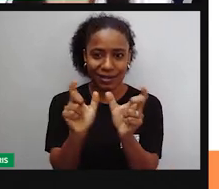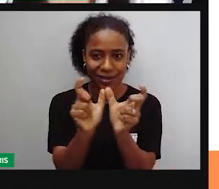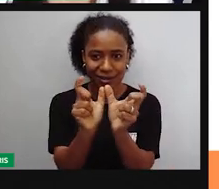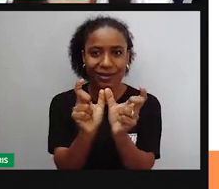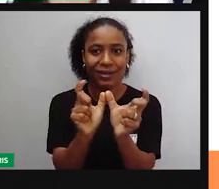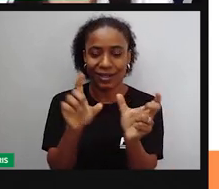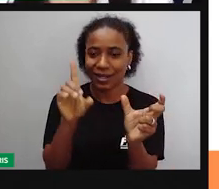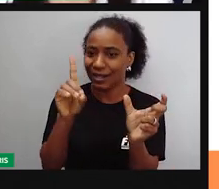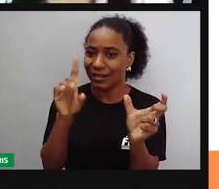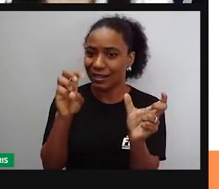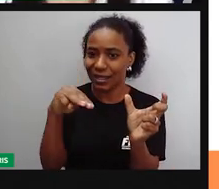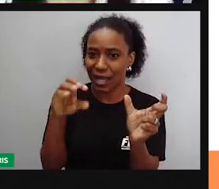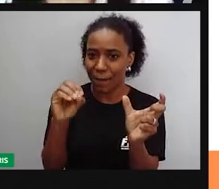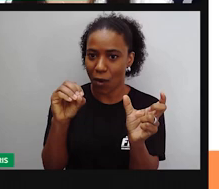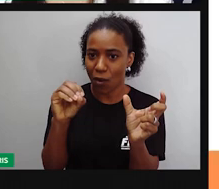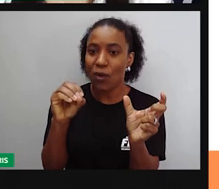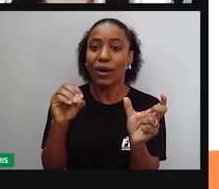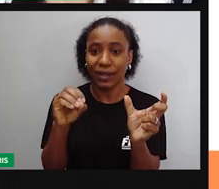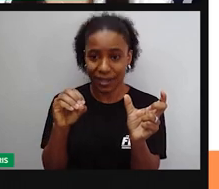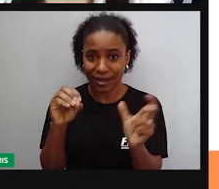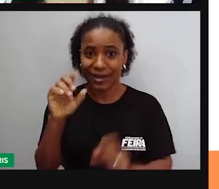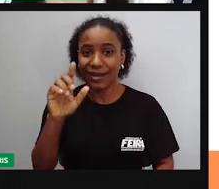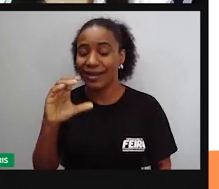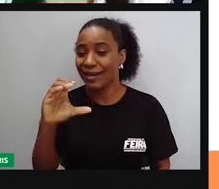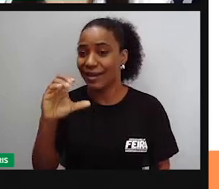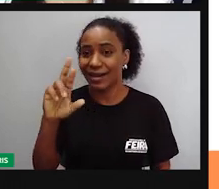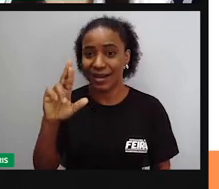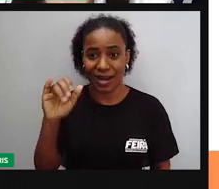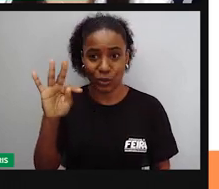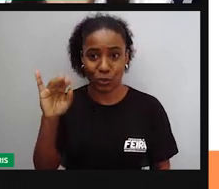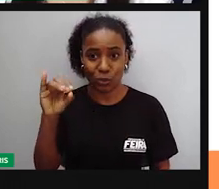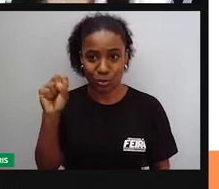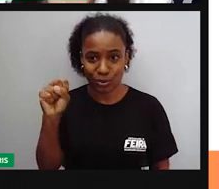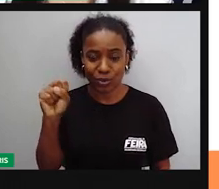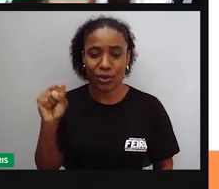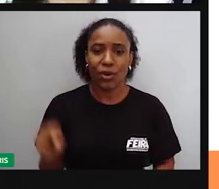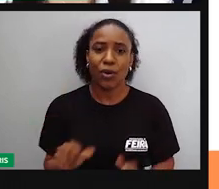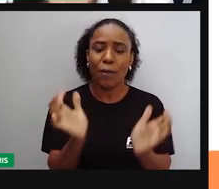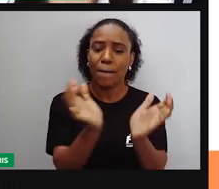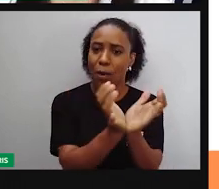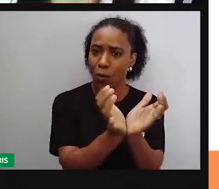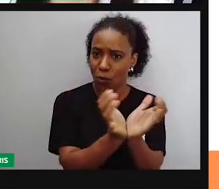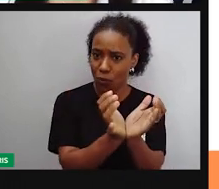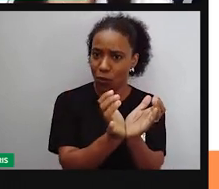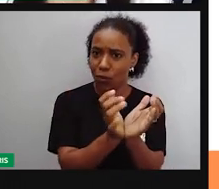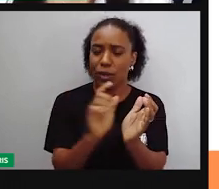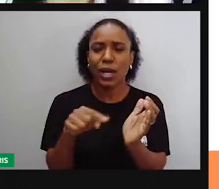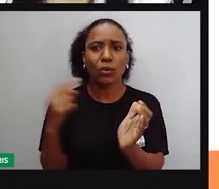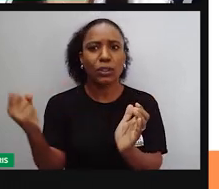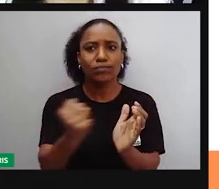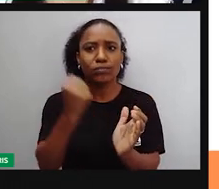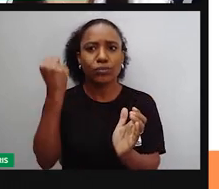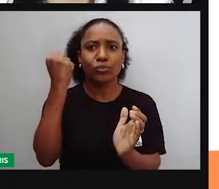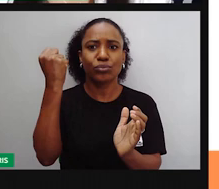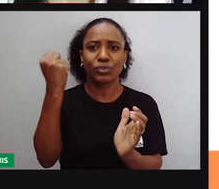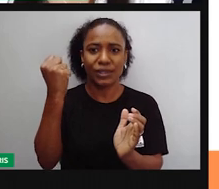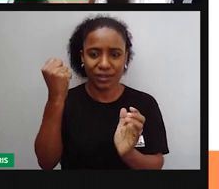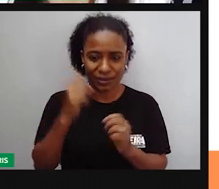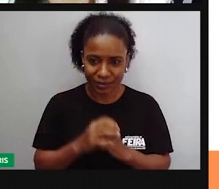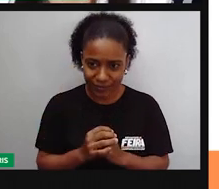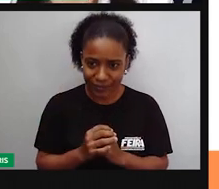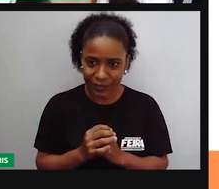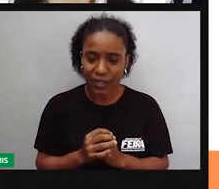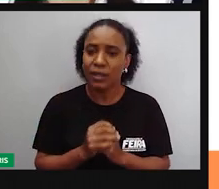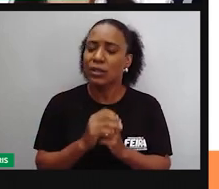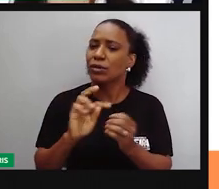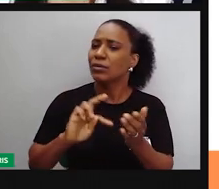demo e kratos. E aí uma significa povo e outra significa poder. Então, democracia na sua própria